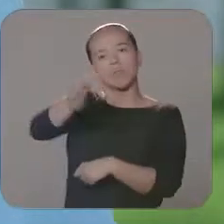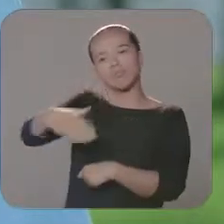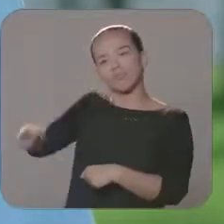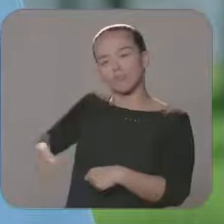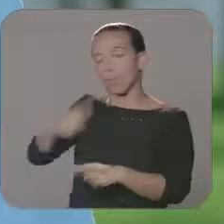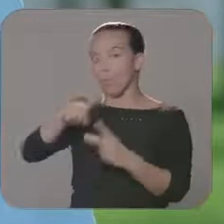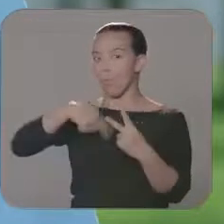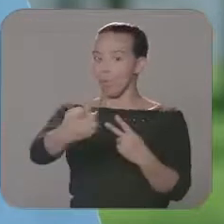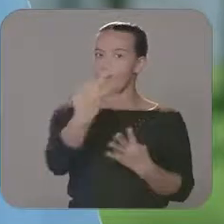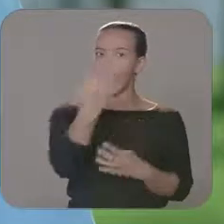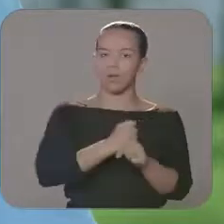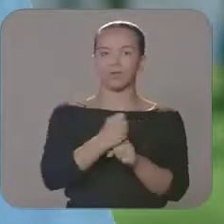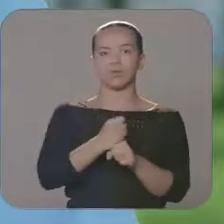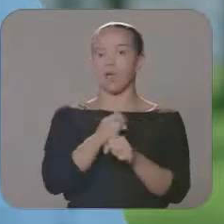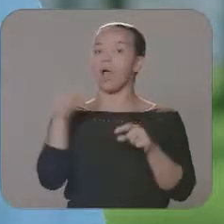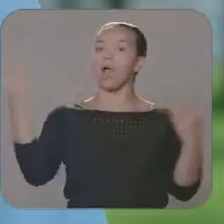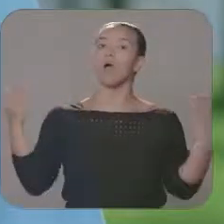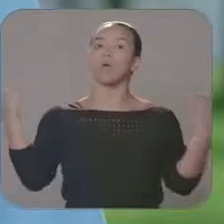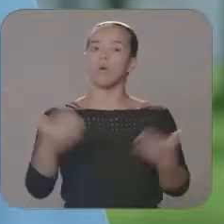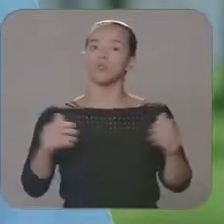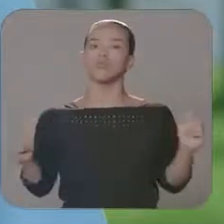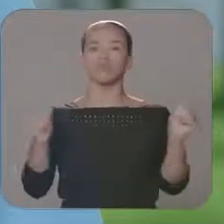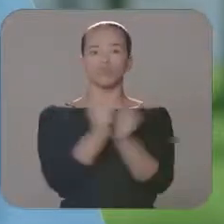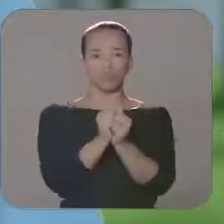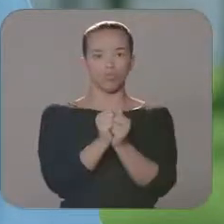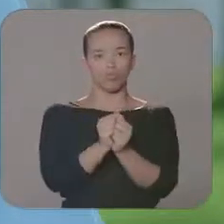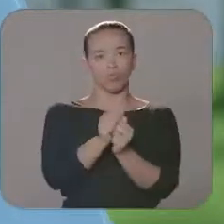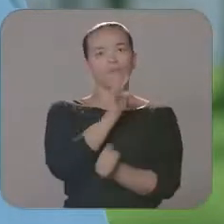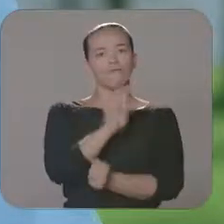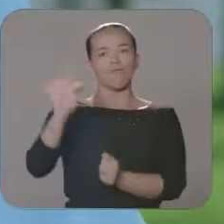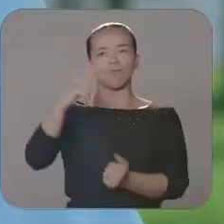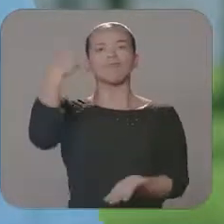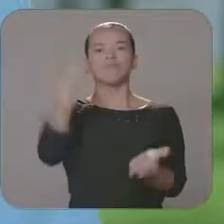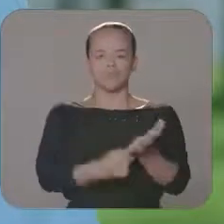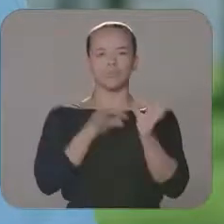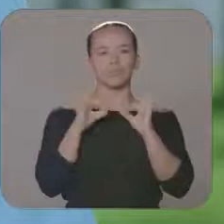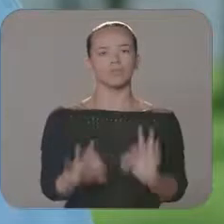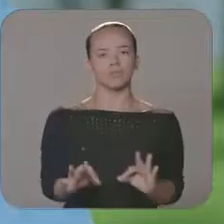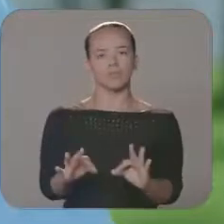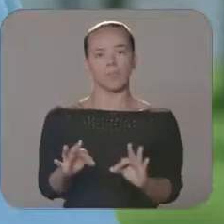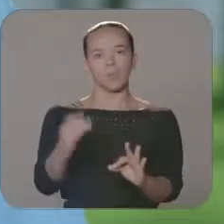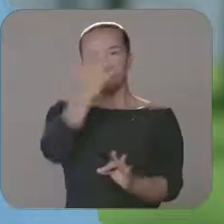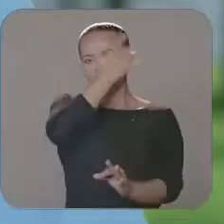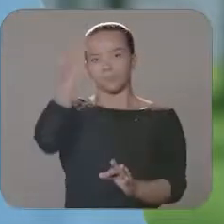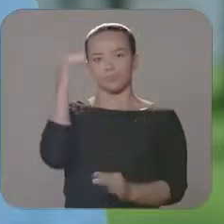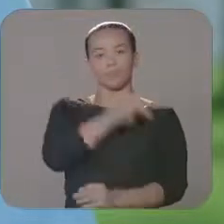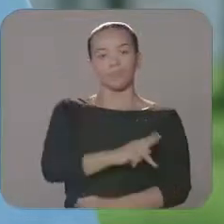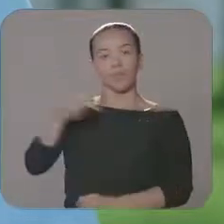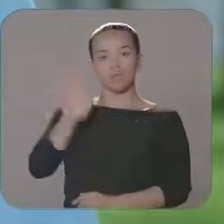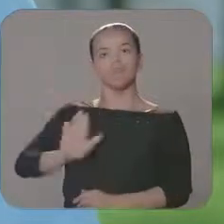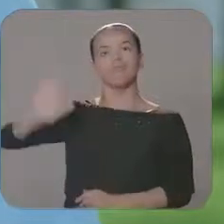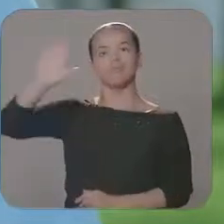fronteira nos próximos quatro anos. Dessa vez, com o governo federal cumprindo sua obrigação. O candidato à